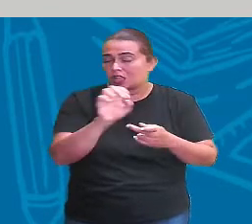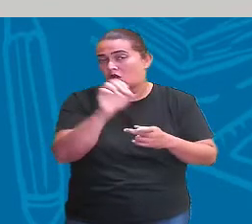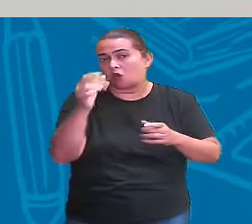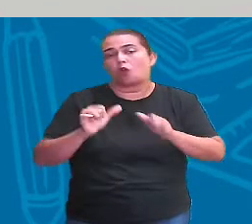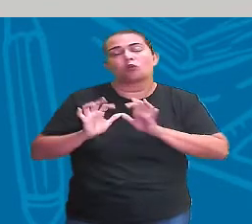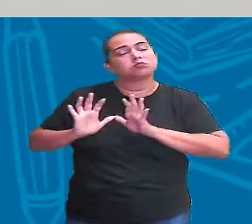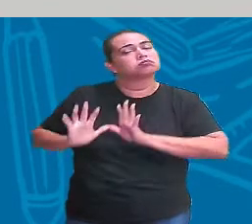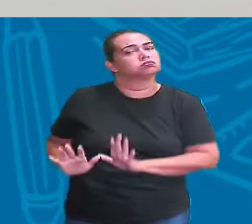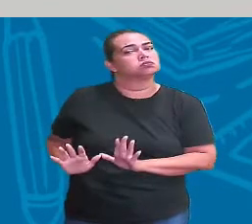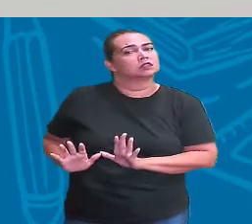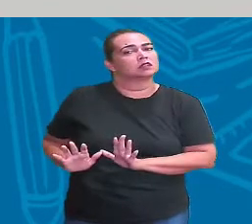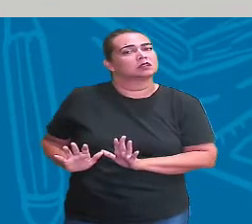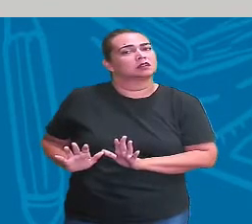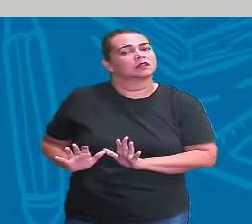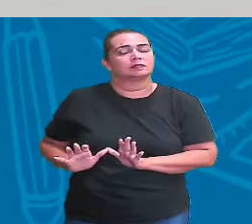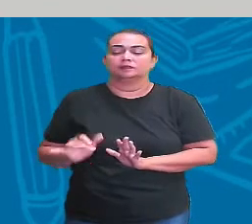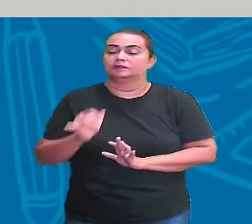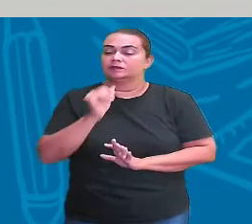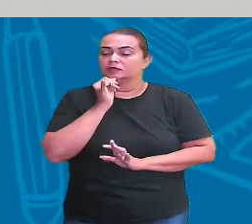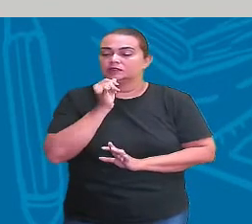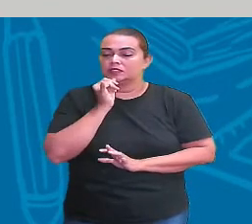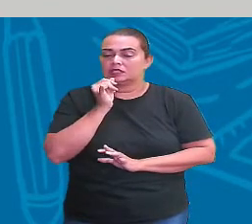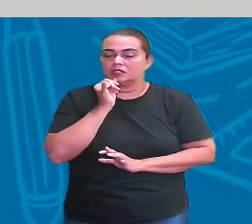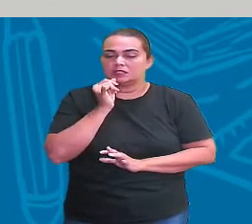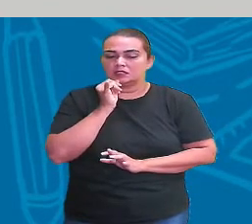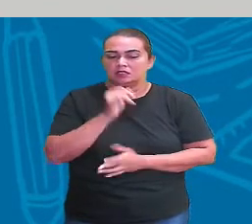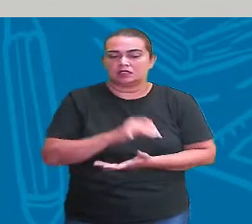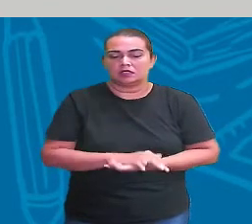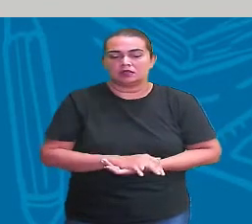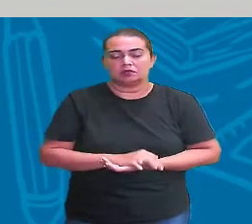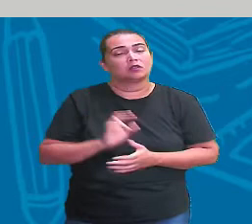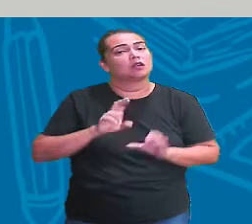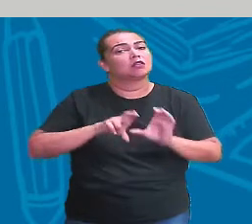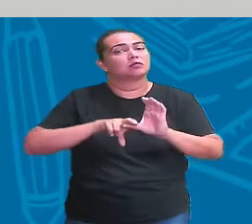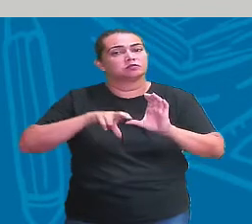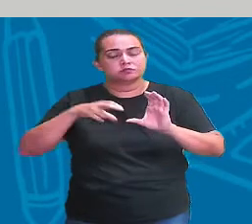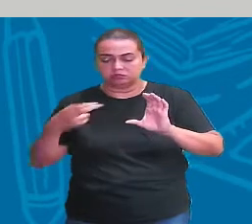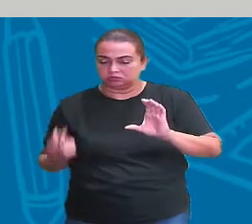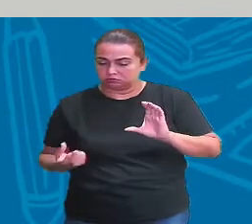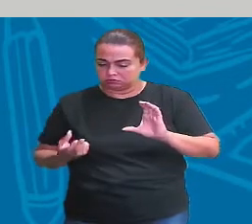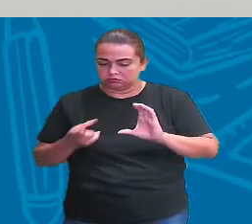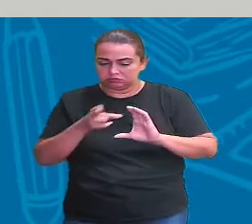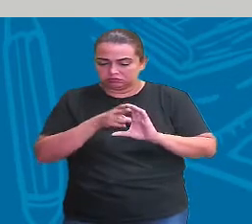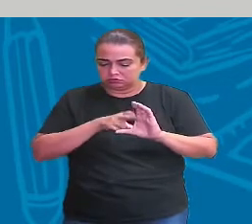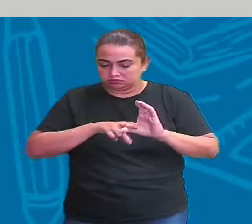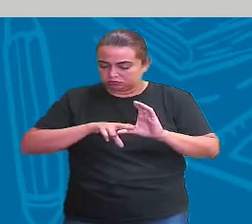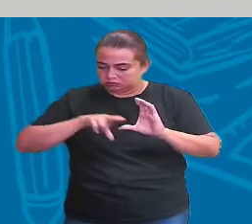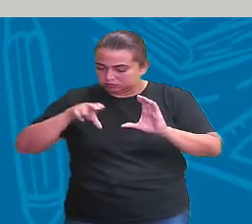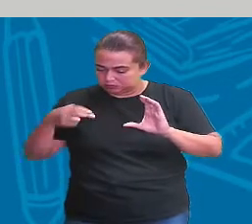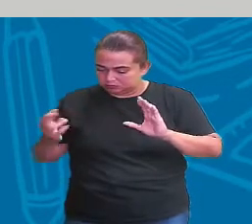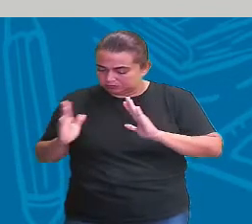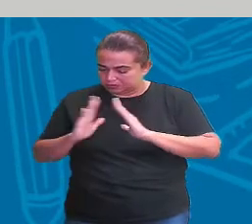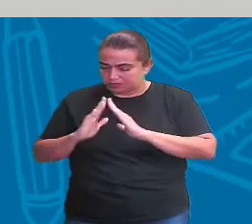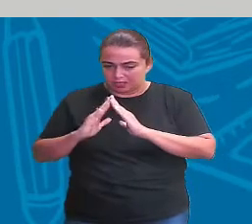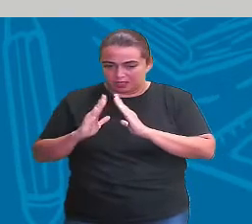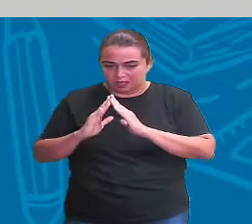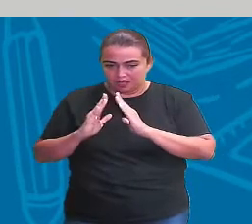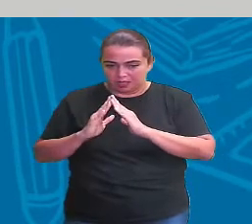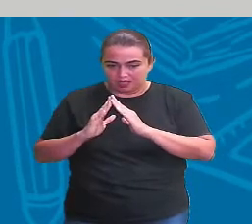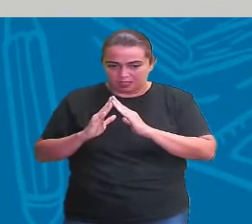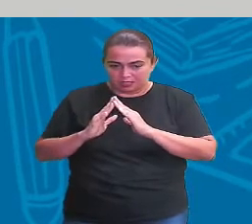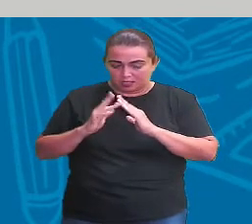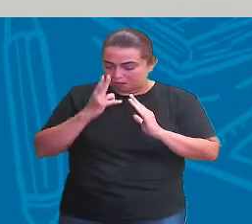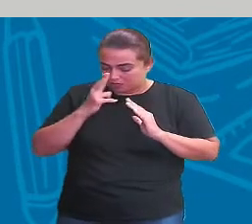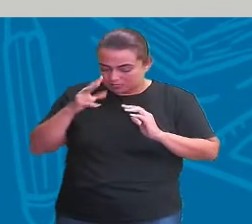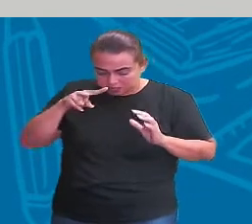onde você está. Por exemplo, eu vou fazer um CROQUI da minha casa. Eu vou aqui, como se tivesse uma visão